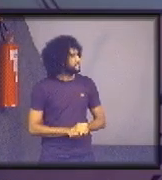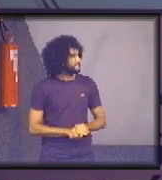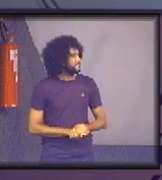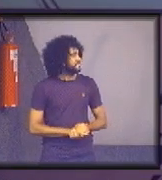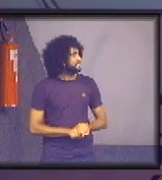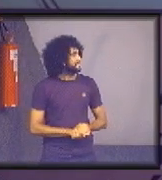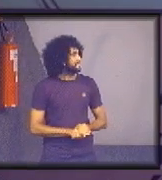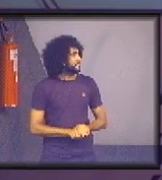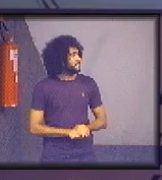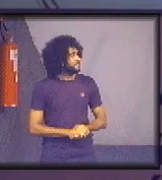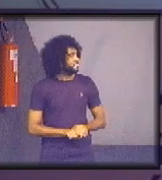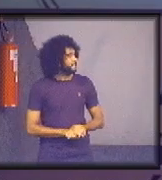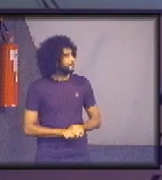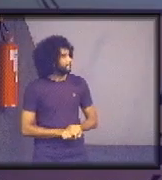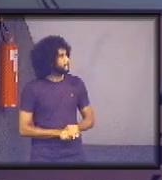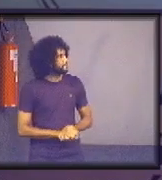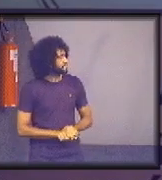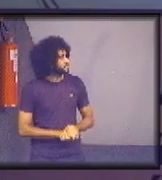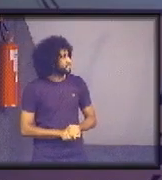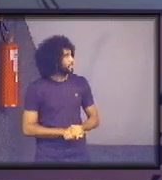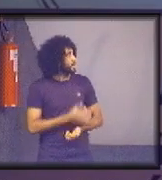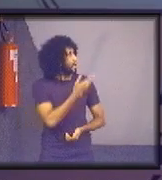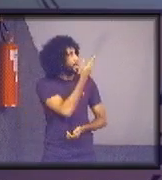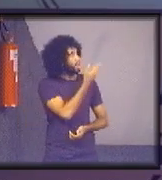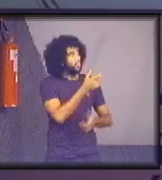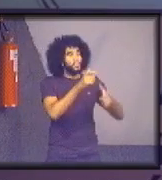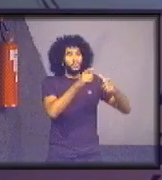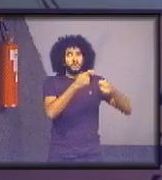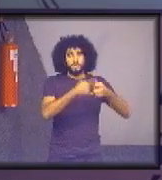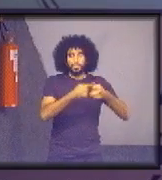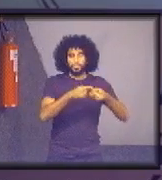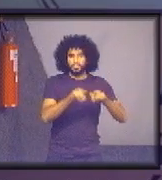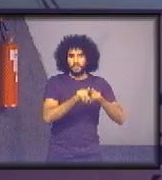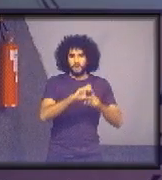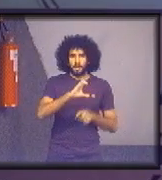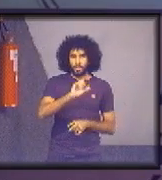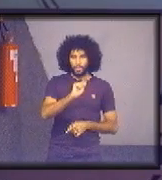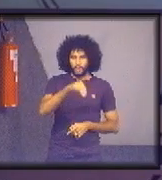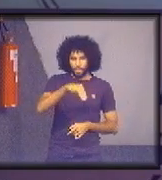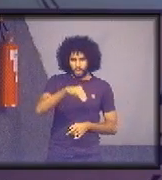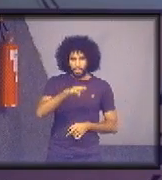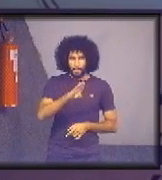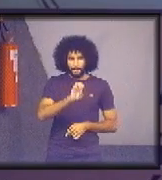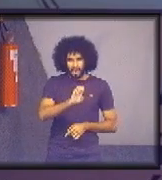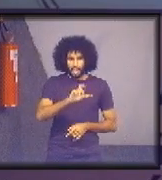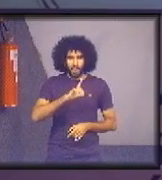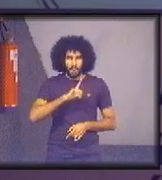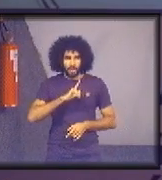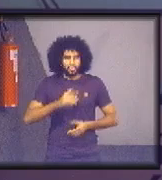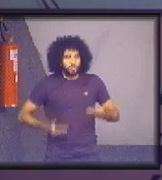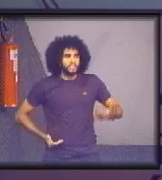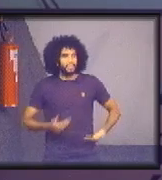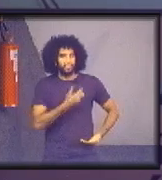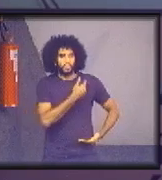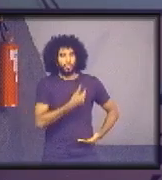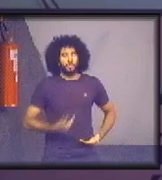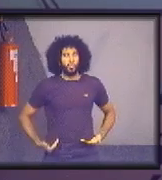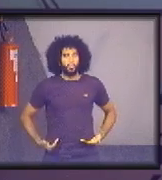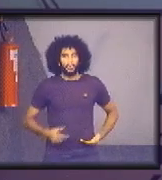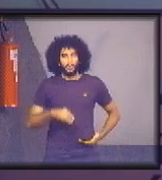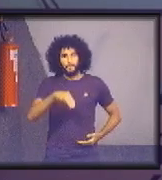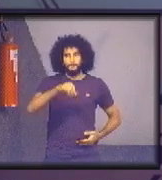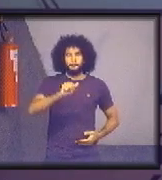Aqui é o município de Cambé, o servidor Marco Antônio que me ajudou aí no plantio das árvores.